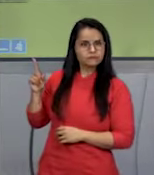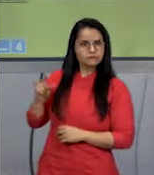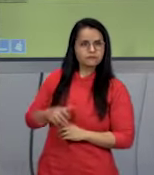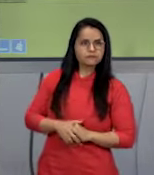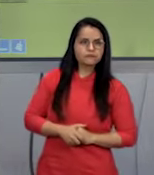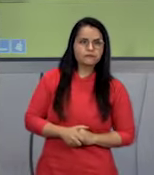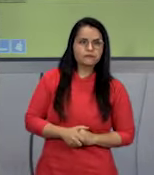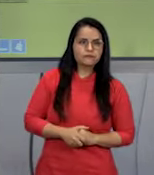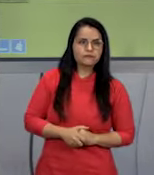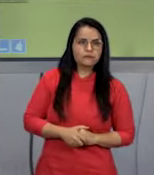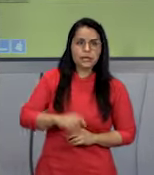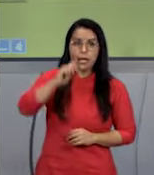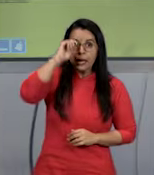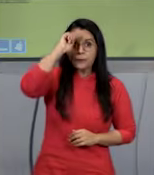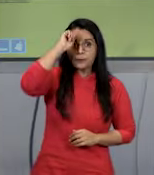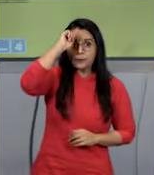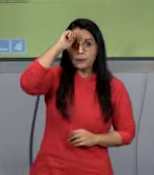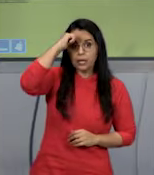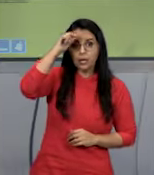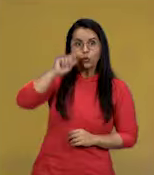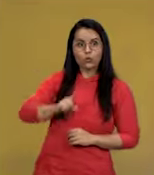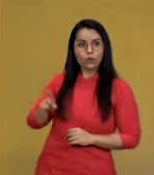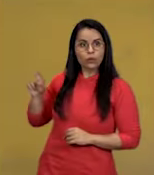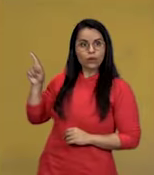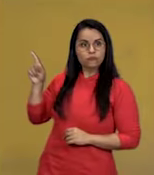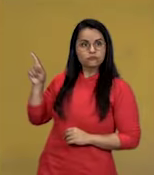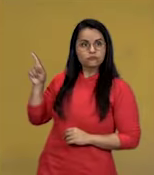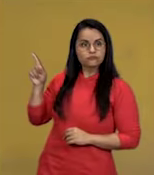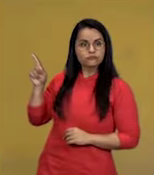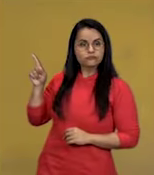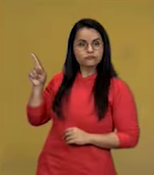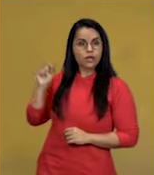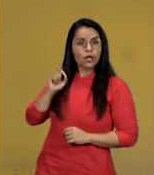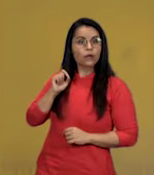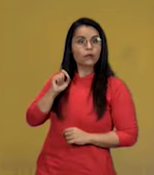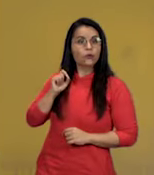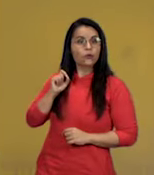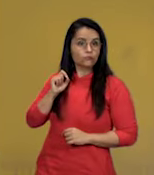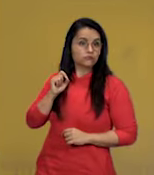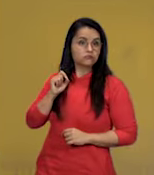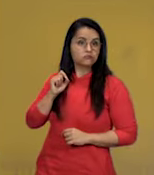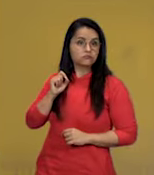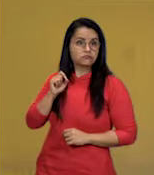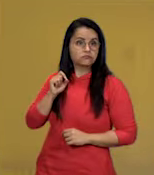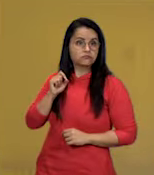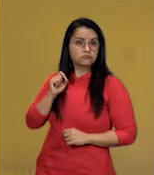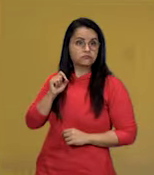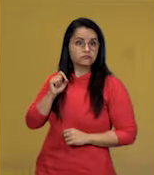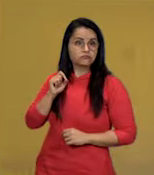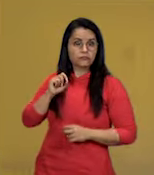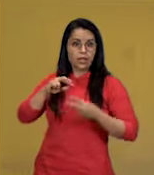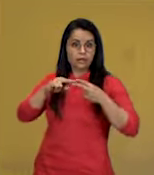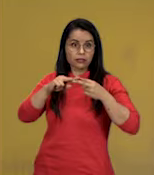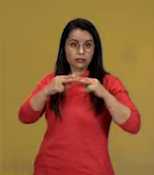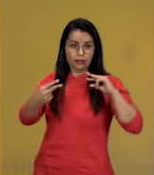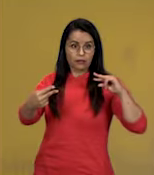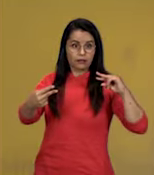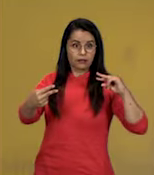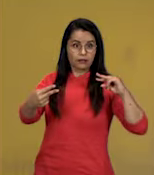Em preto, dentro da célula, a gente vai identificar o nosso DNA.